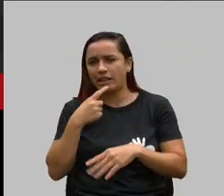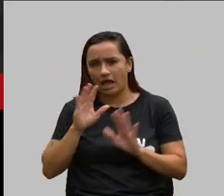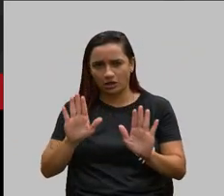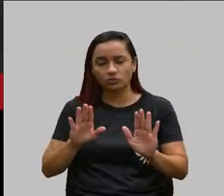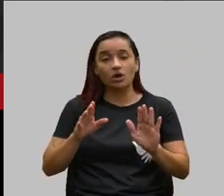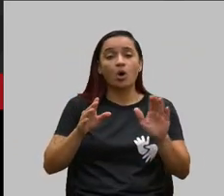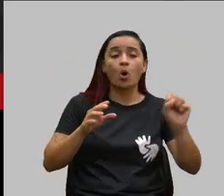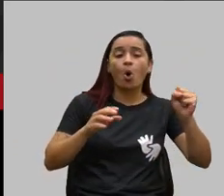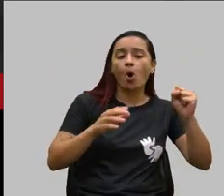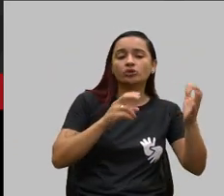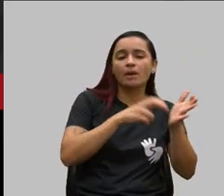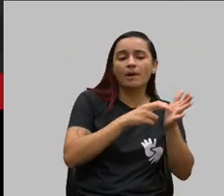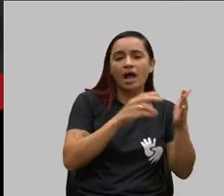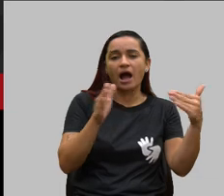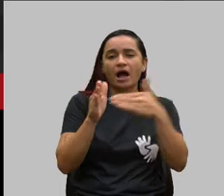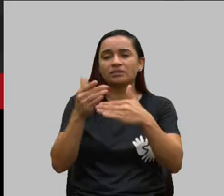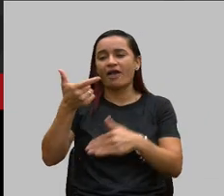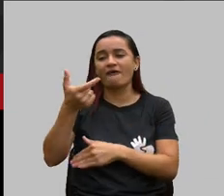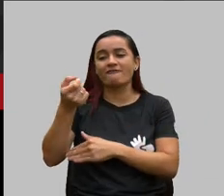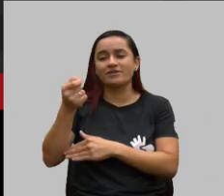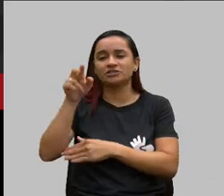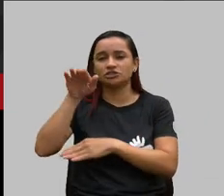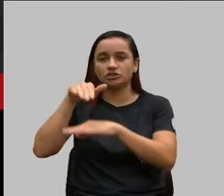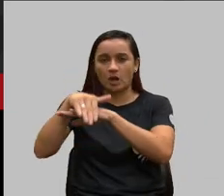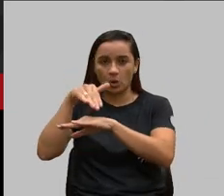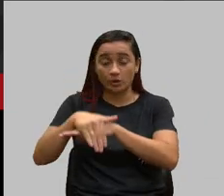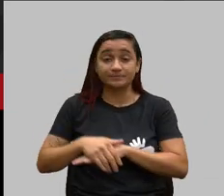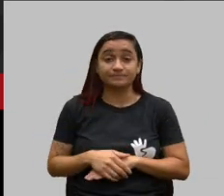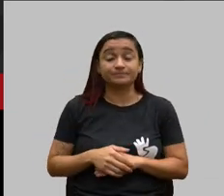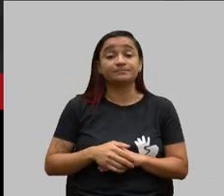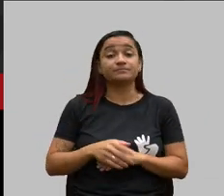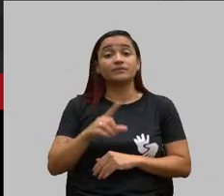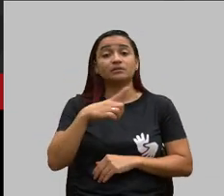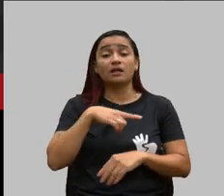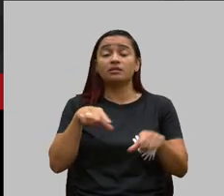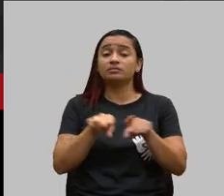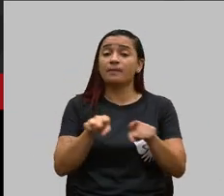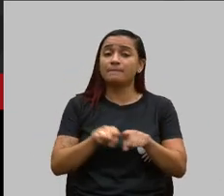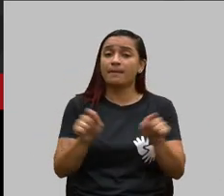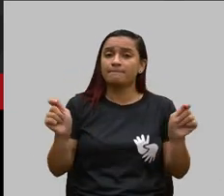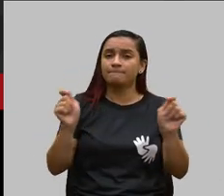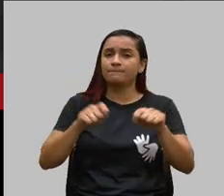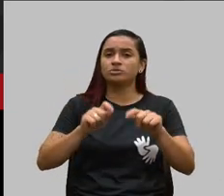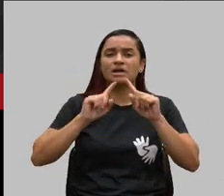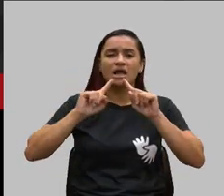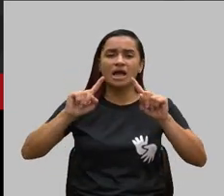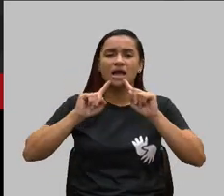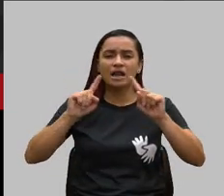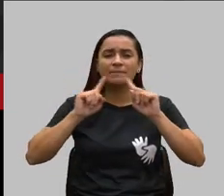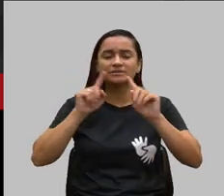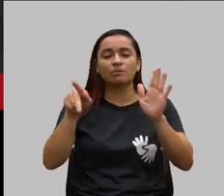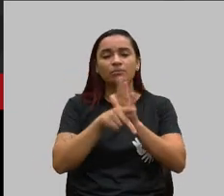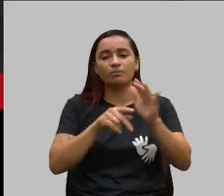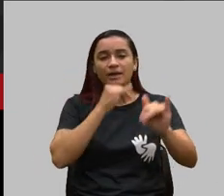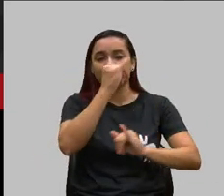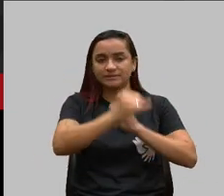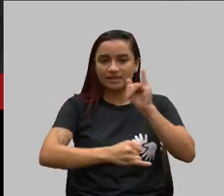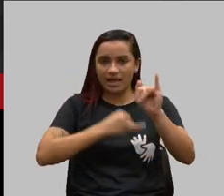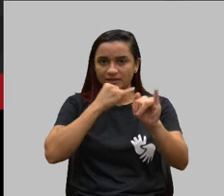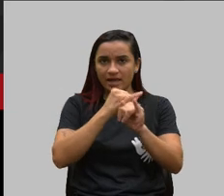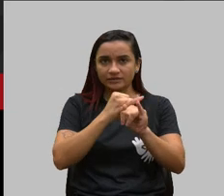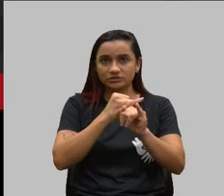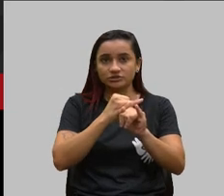horas. Nós também temos a possibilidade de fazer reclamação através da internet, através do canal da